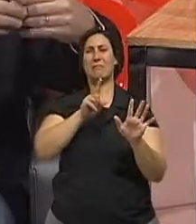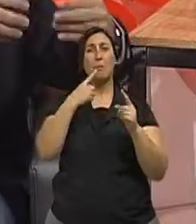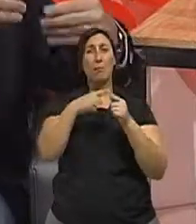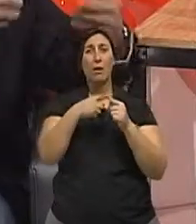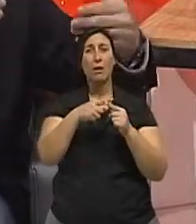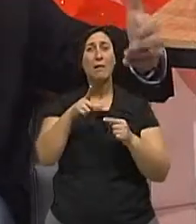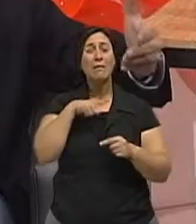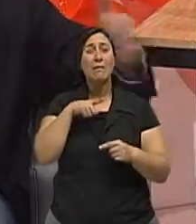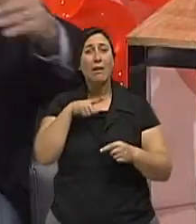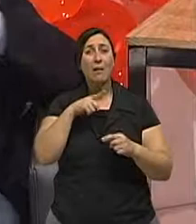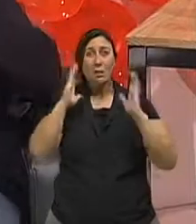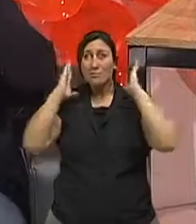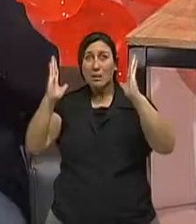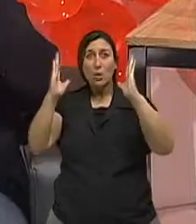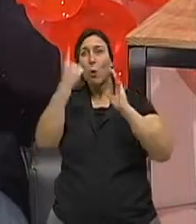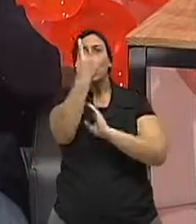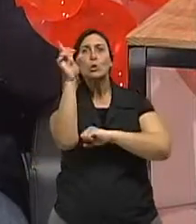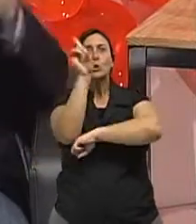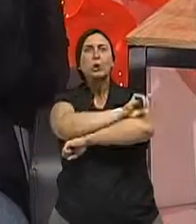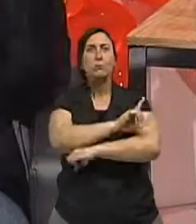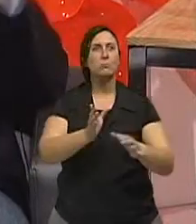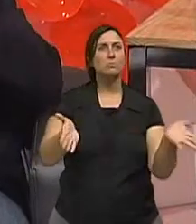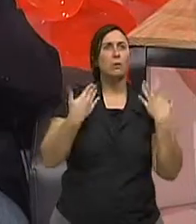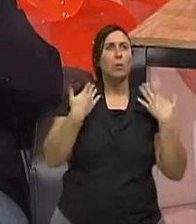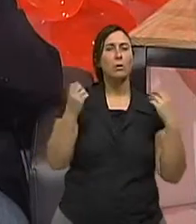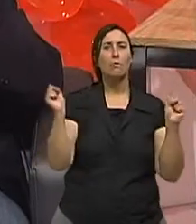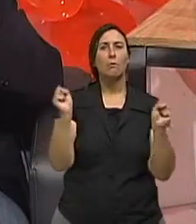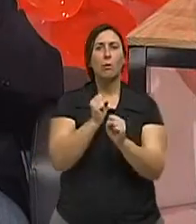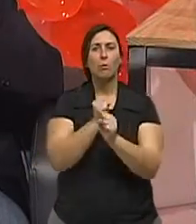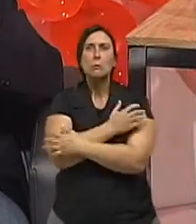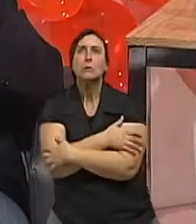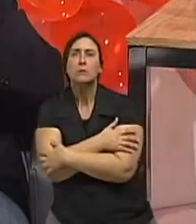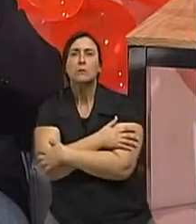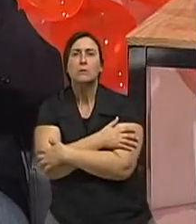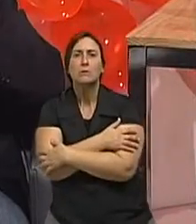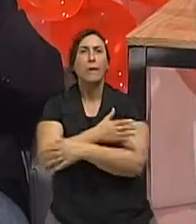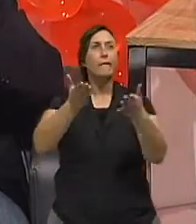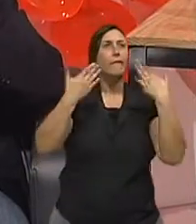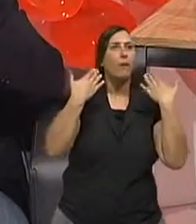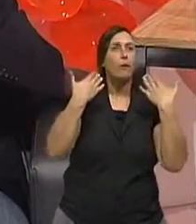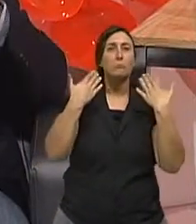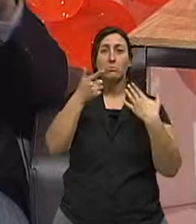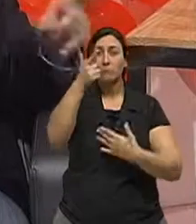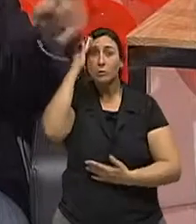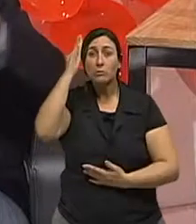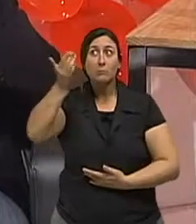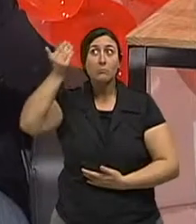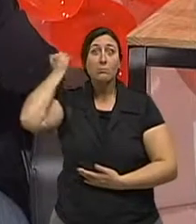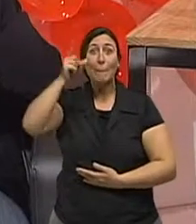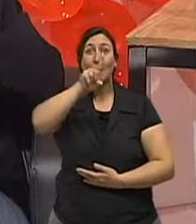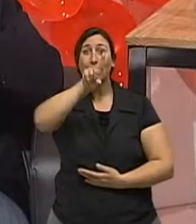quatro climas no mesmo dia. dia. Isso aí já se sabia em 1500. Olha aí. A